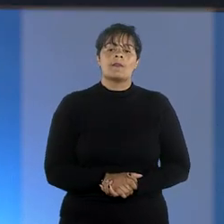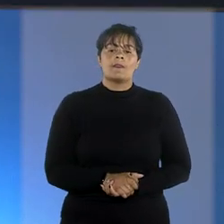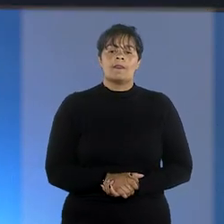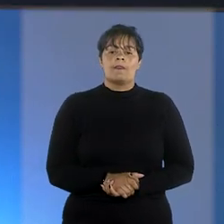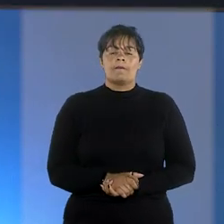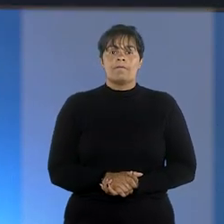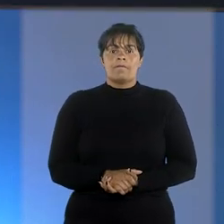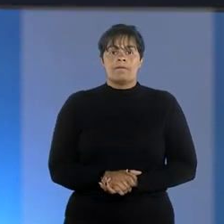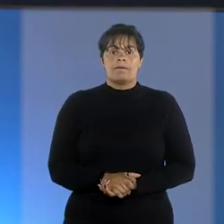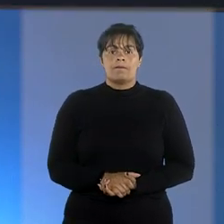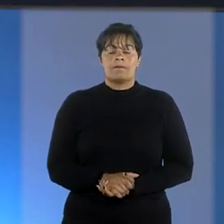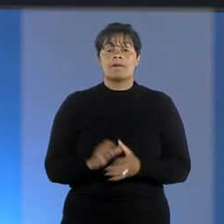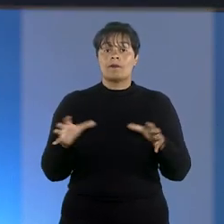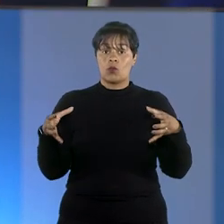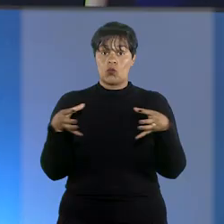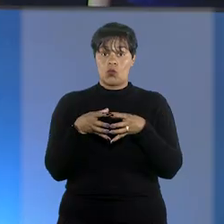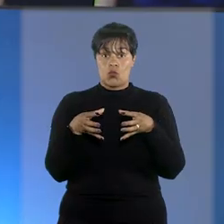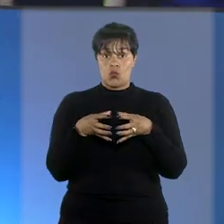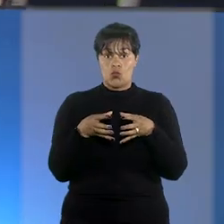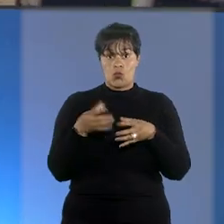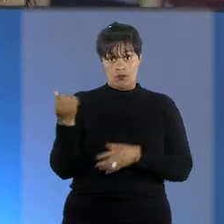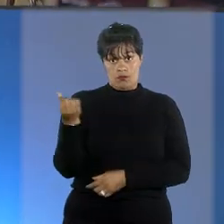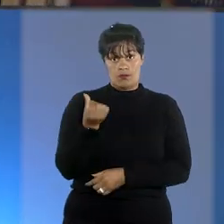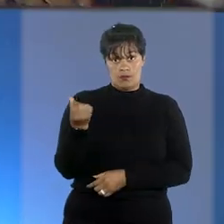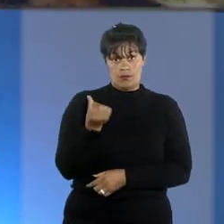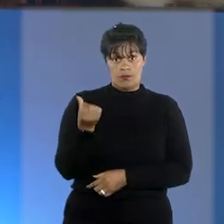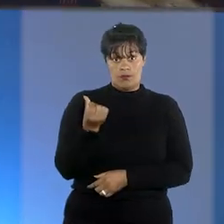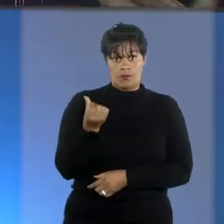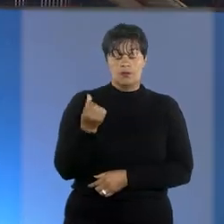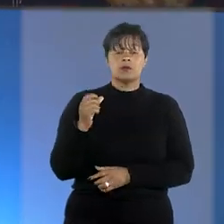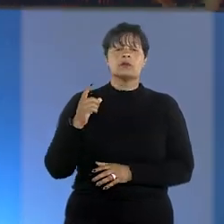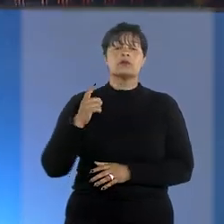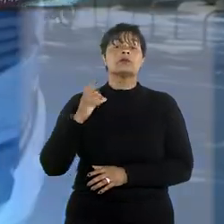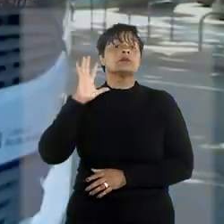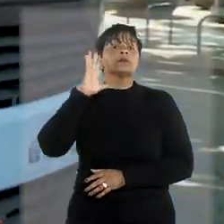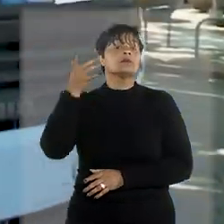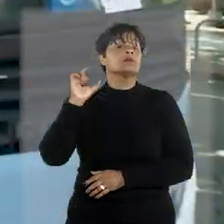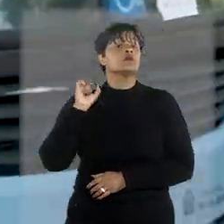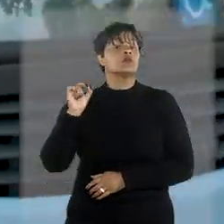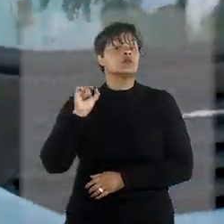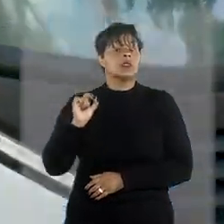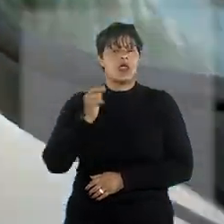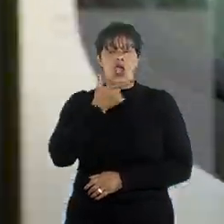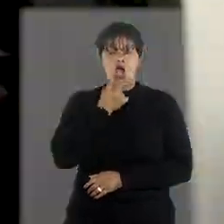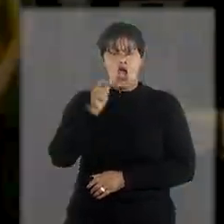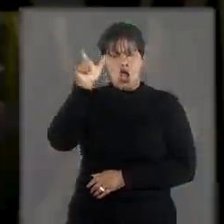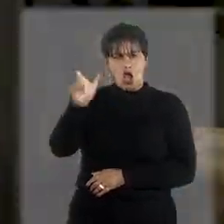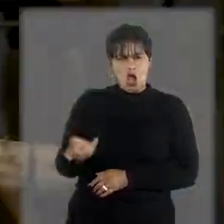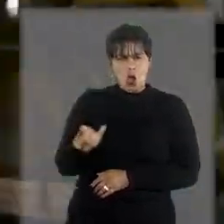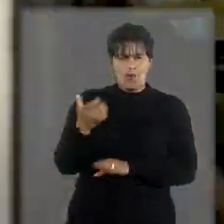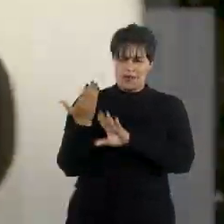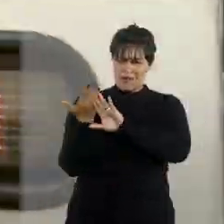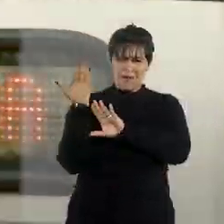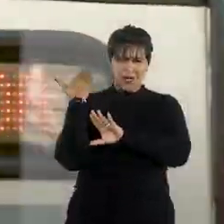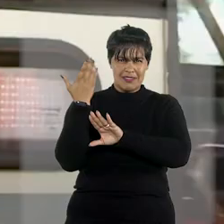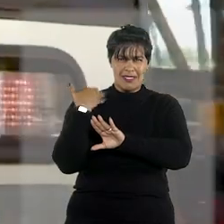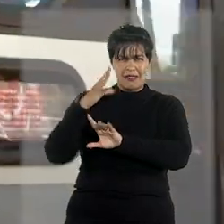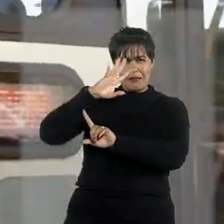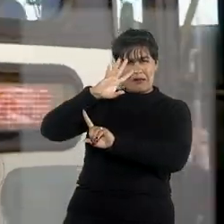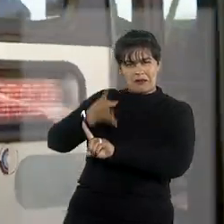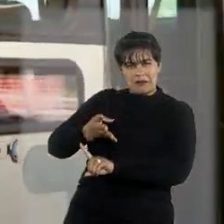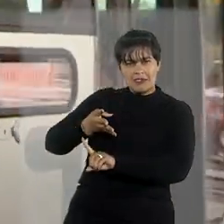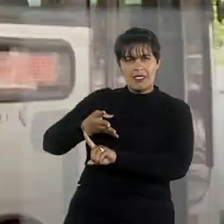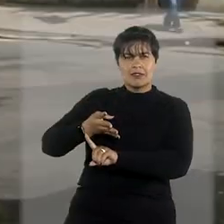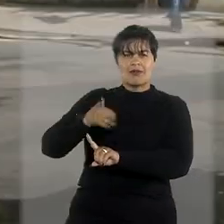O colegiado absolveu um homem condenado por roubo e estupro no interior de um ônibus no Rio de Janeiro depois de constatar sérias